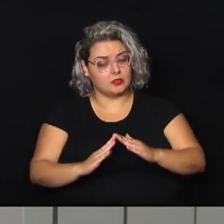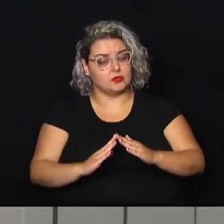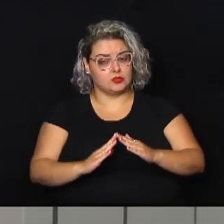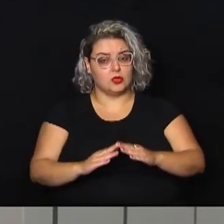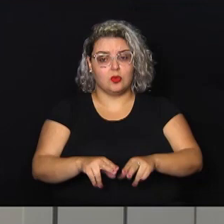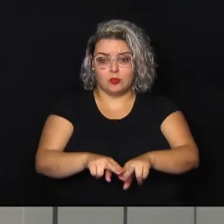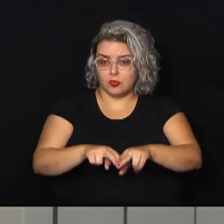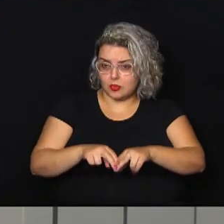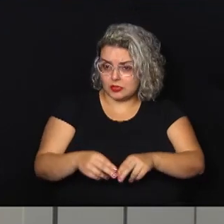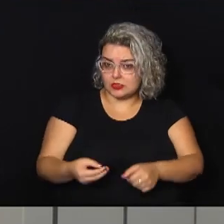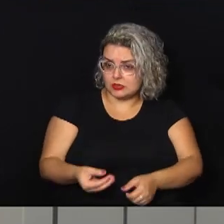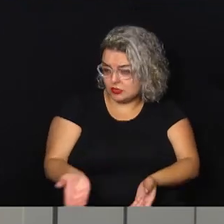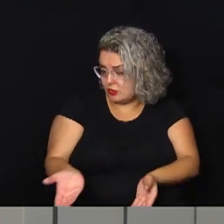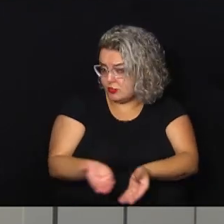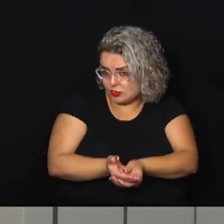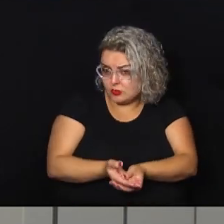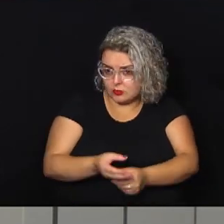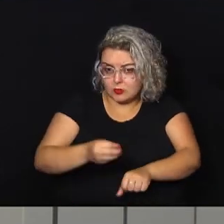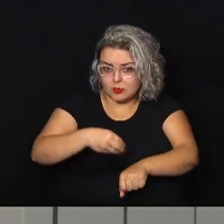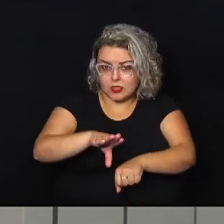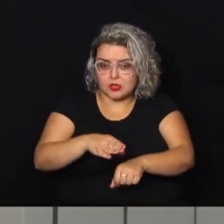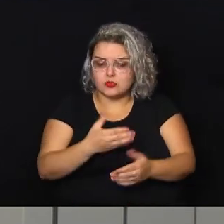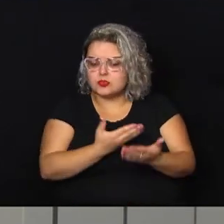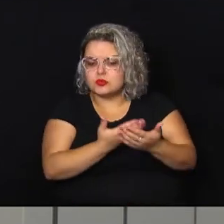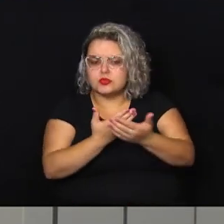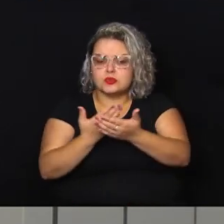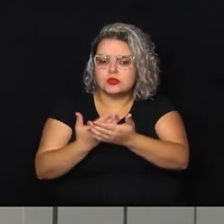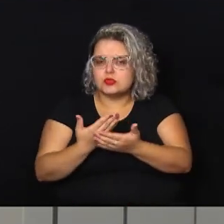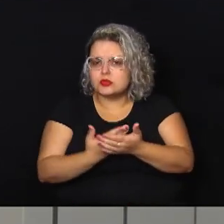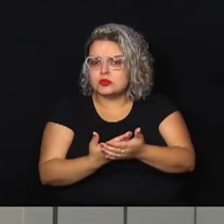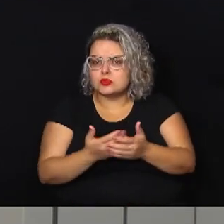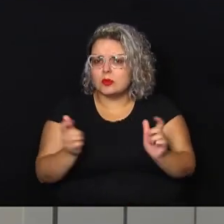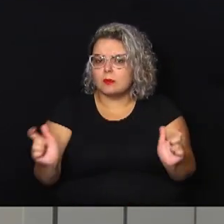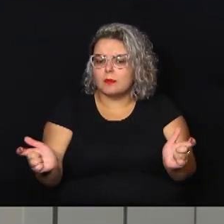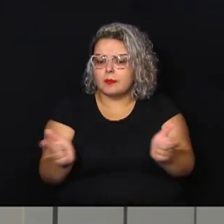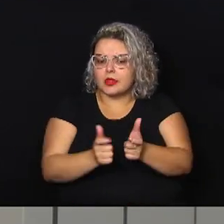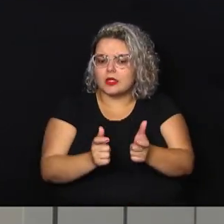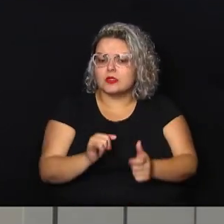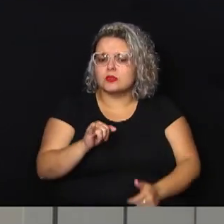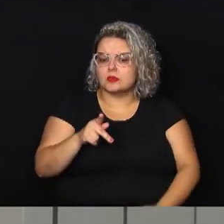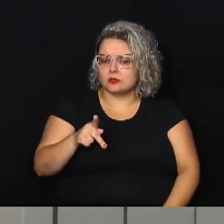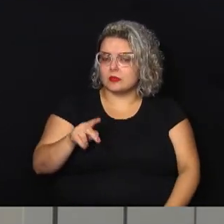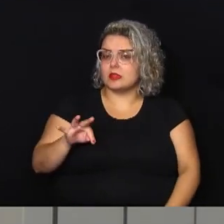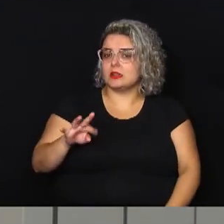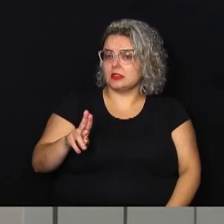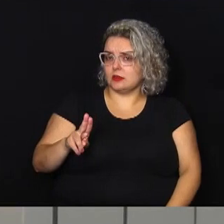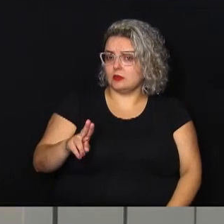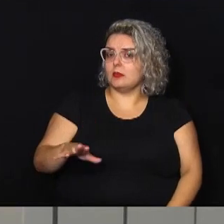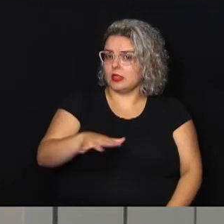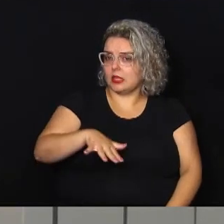protocolou uma indicação para um estudo de redução de IPTU para a região.